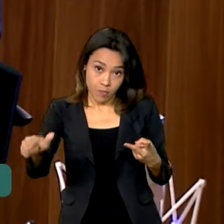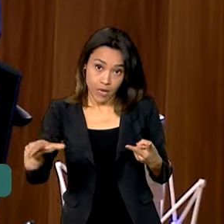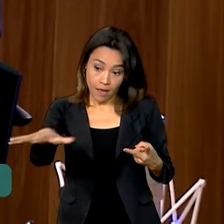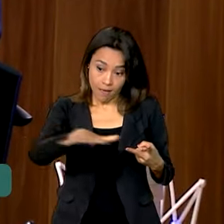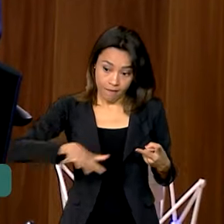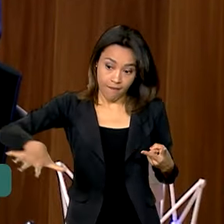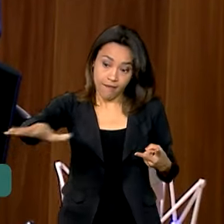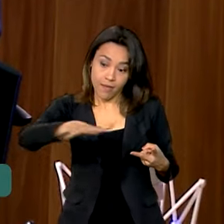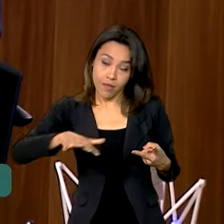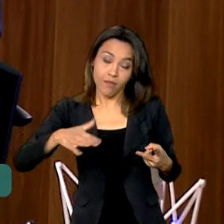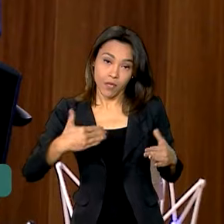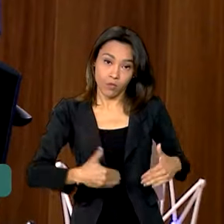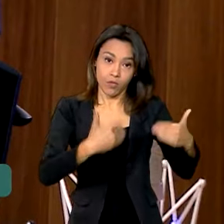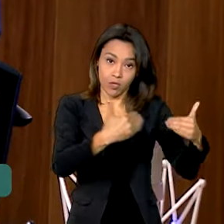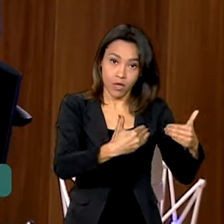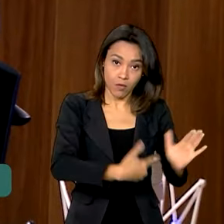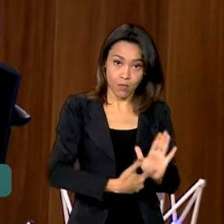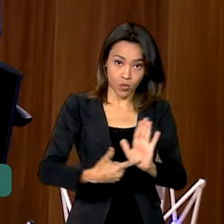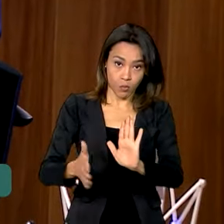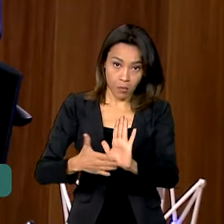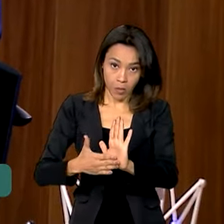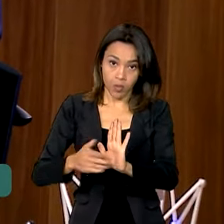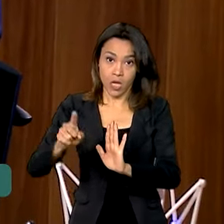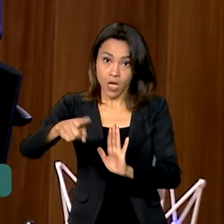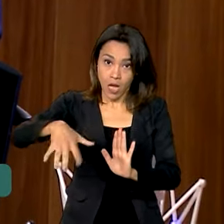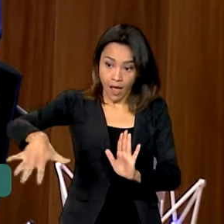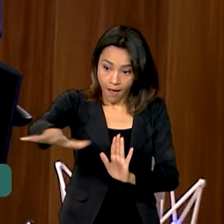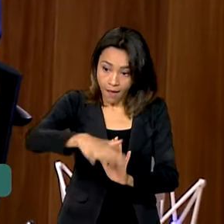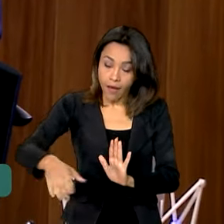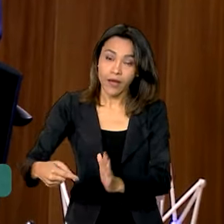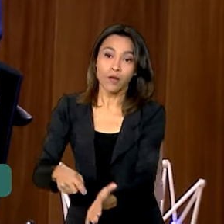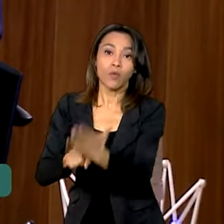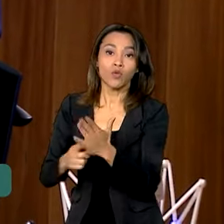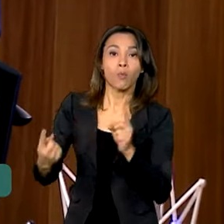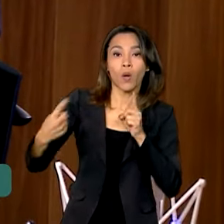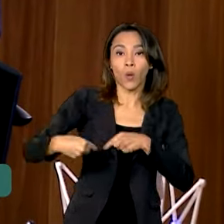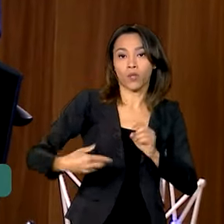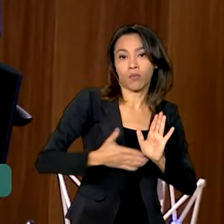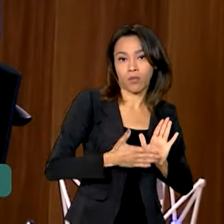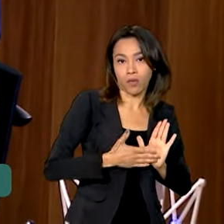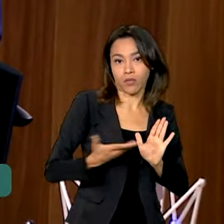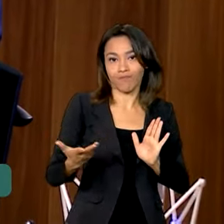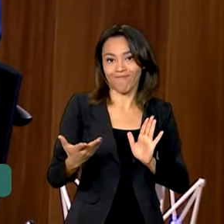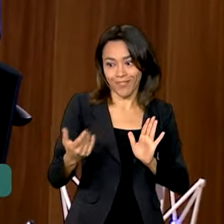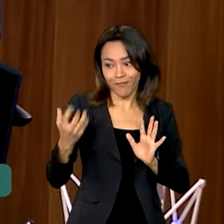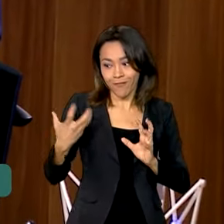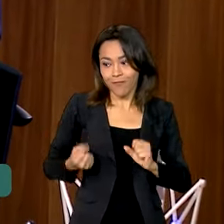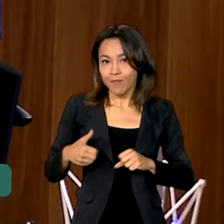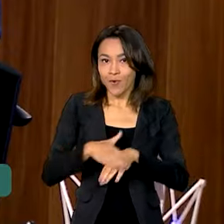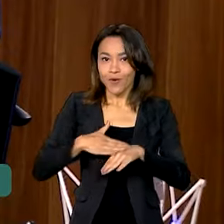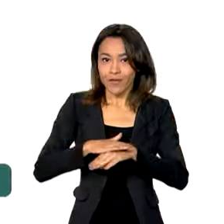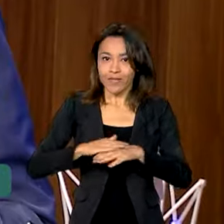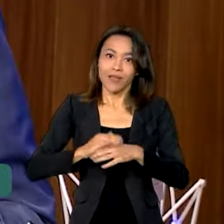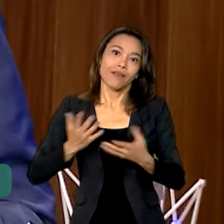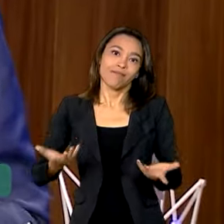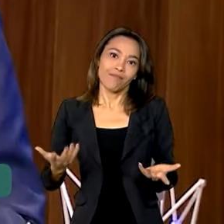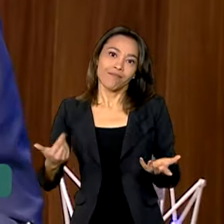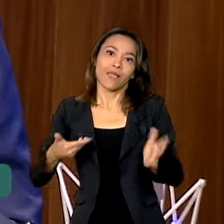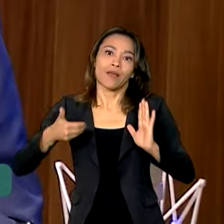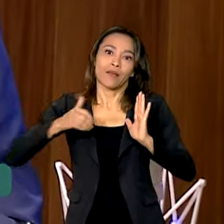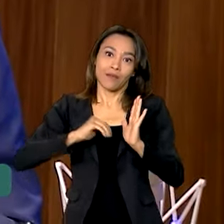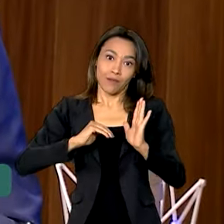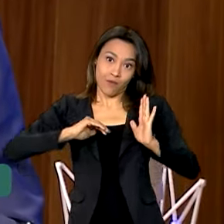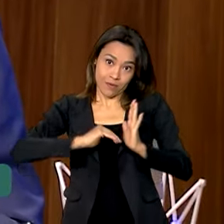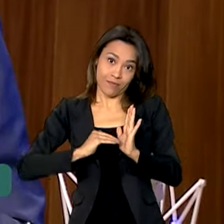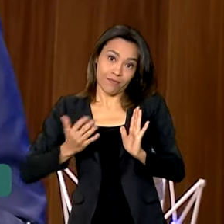setores, que está em consonância com o que nós entendemos que pode ser um caminho de pacificação. Todo mundo